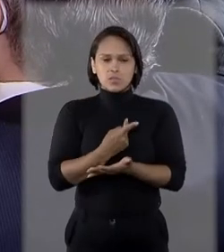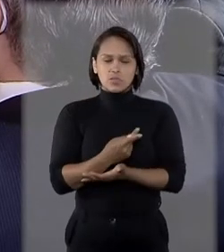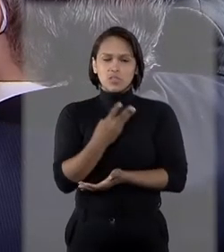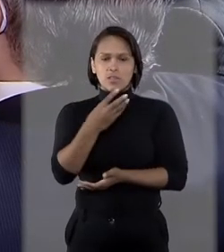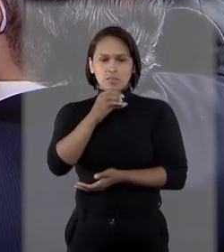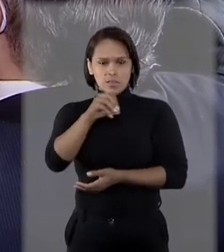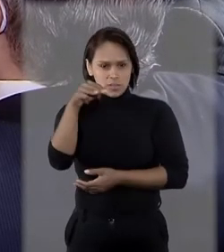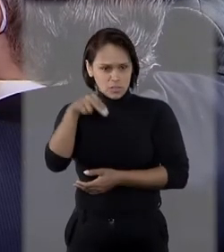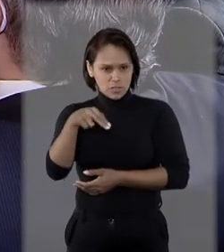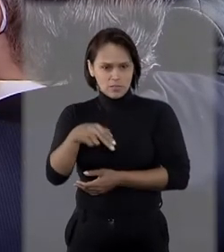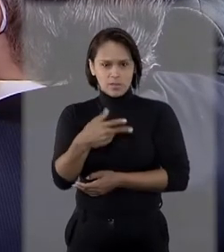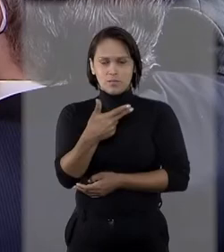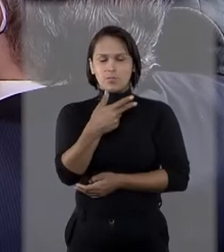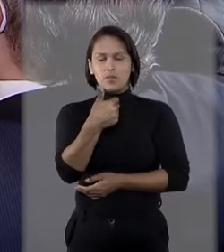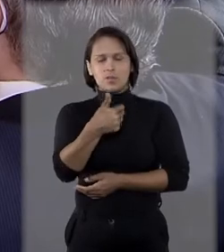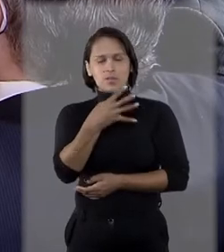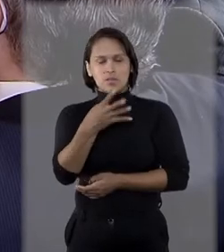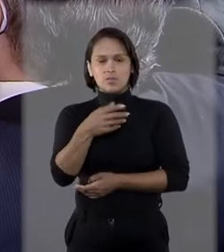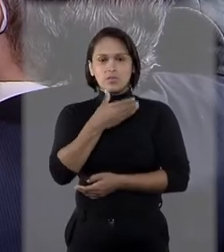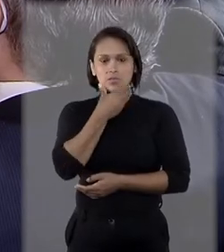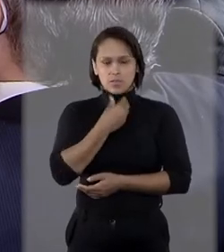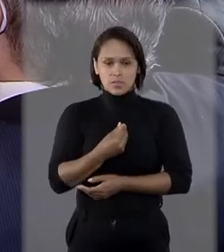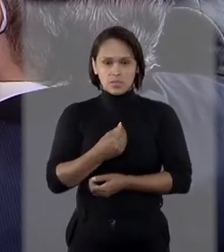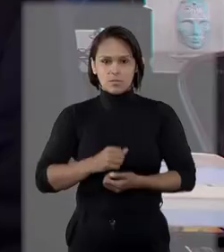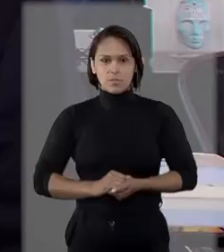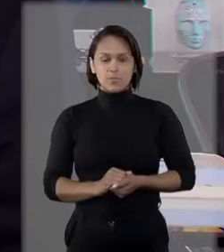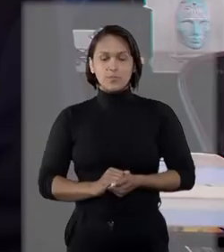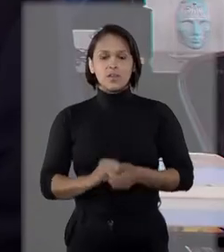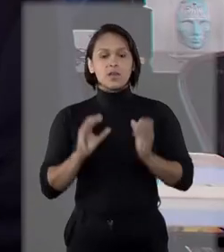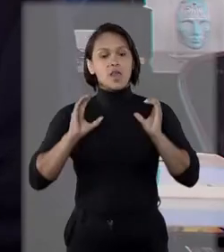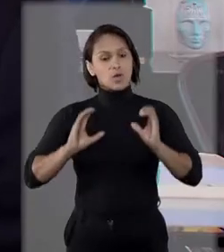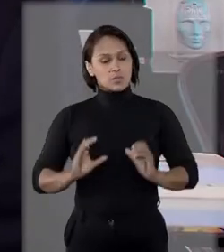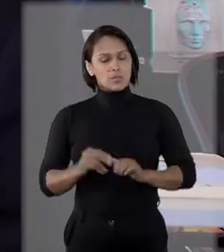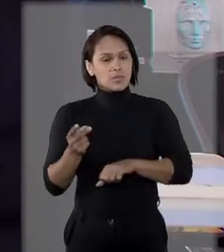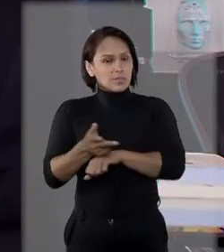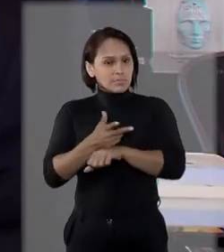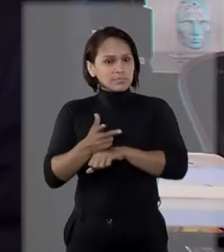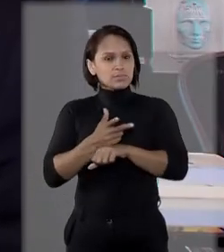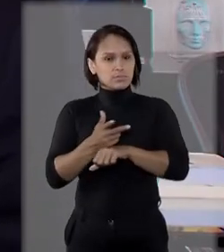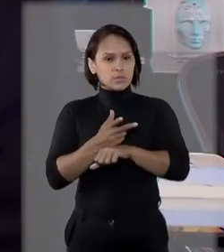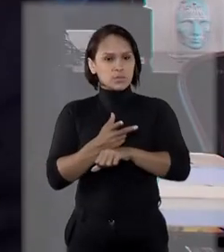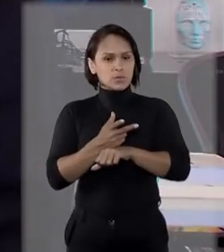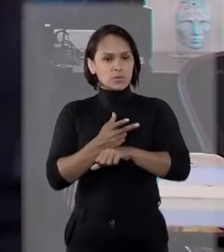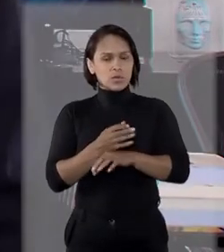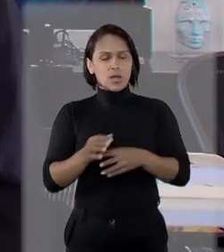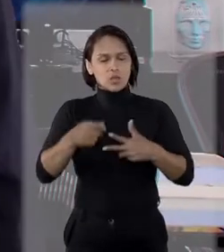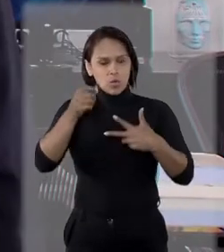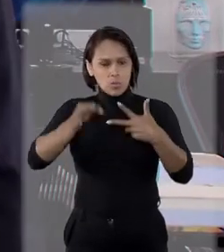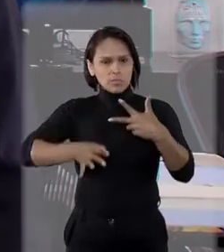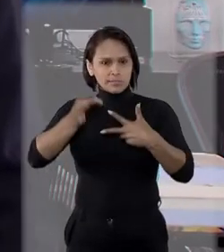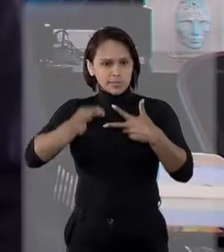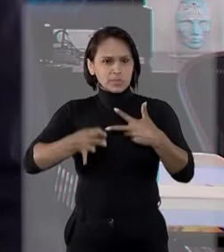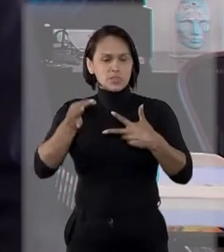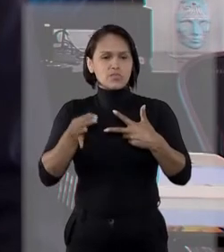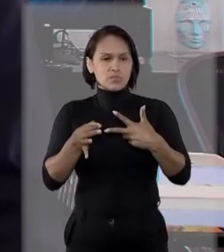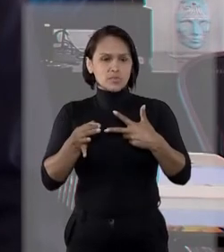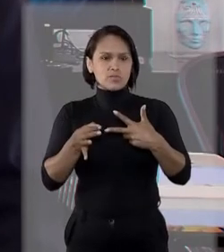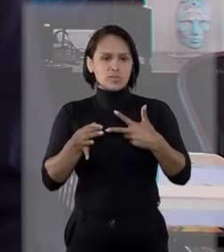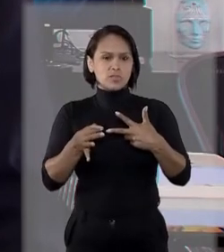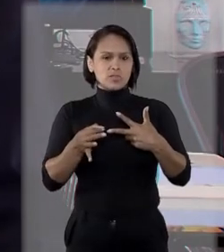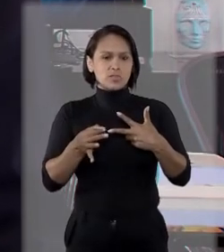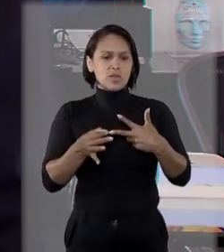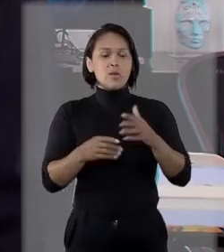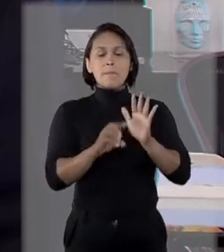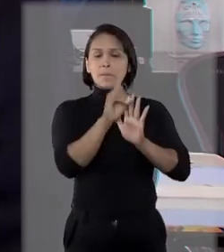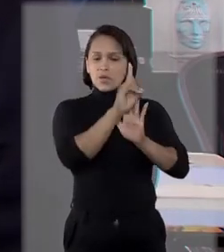acontecer nos dias 30 de novembro e 14 de dezembro. É o cidadão procurando o poder judiciário para